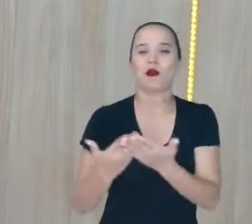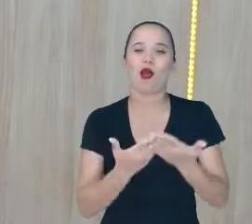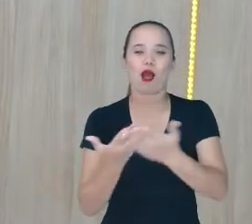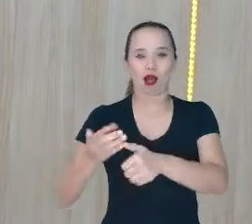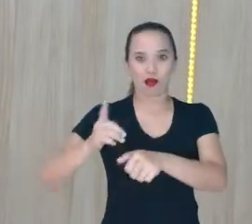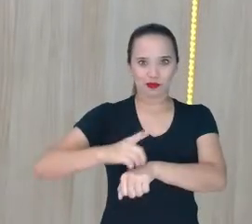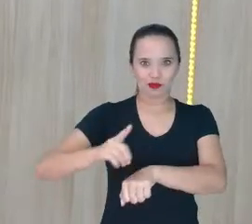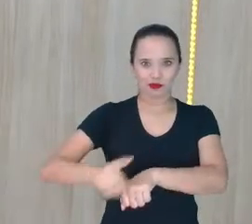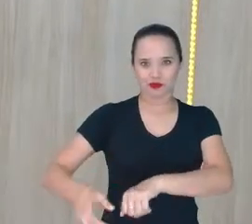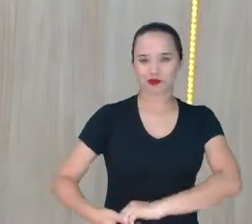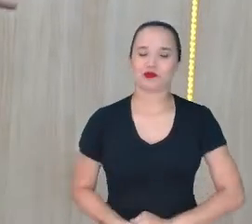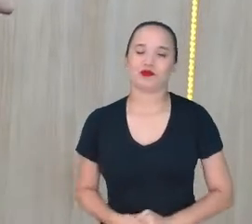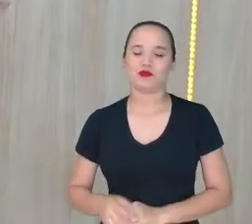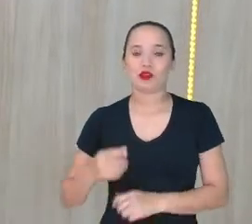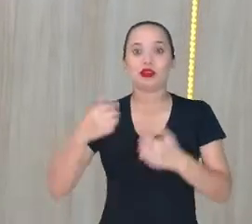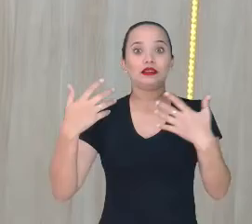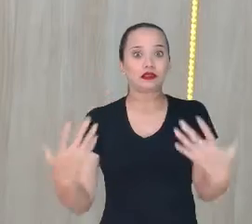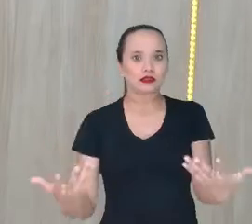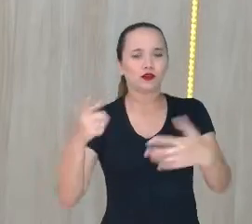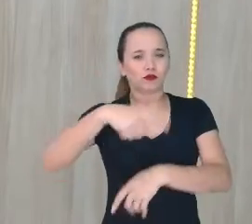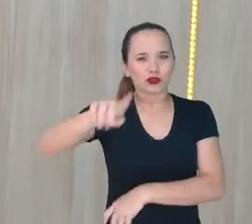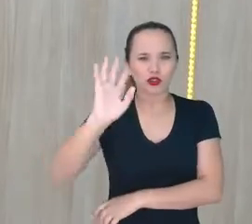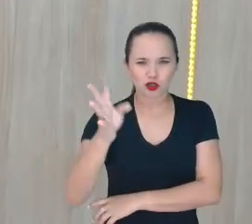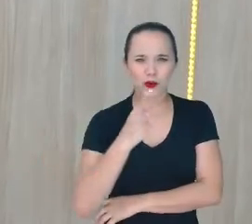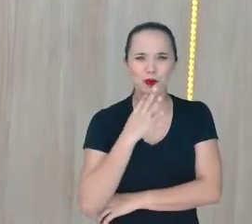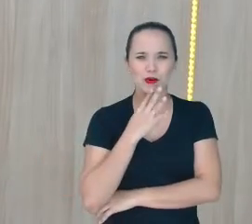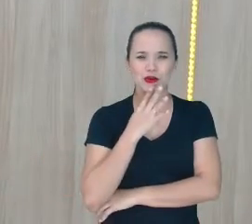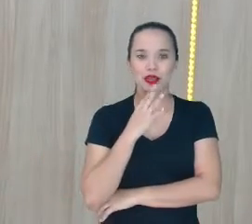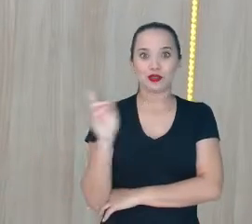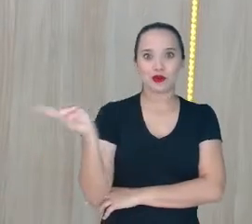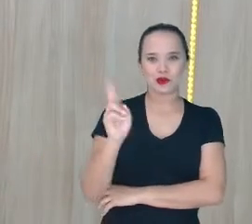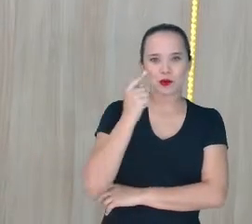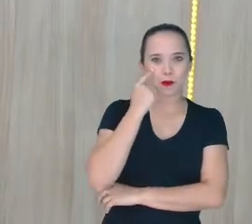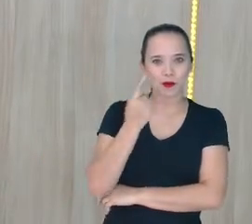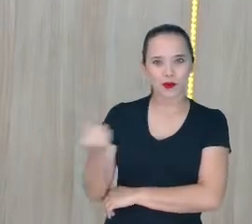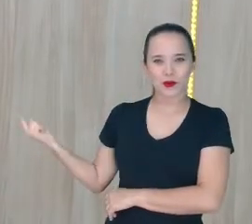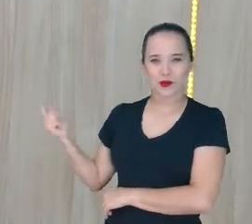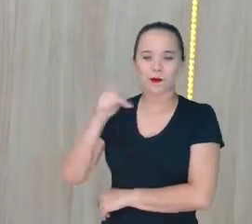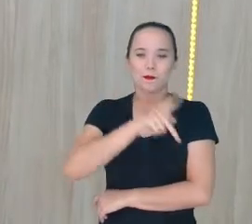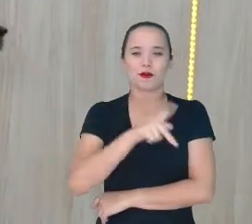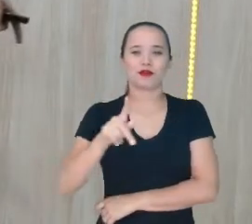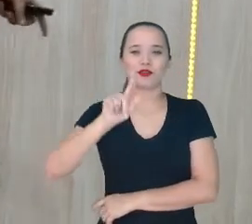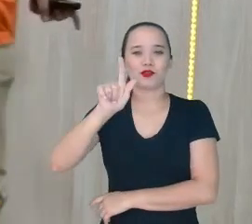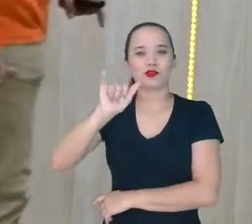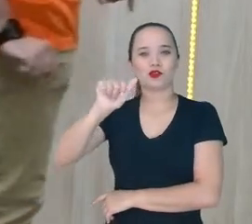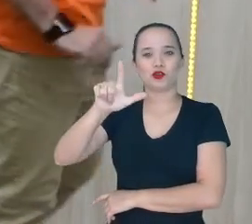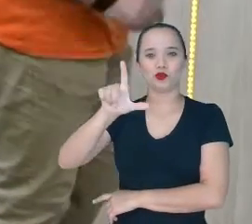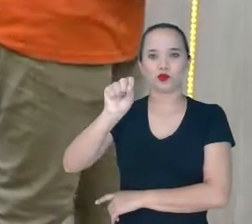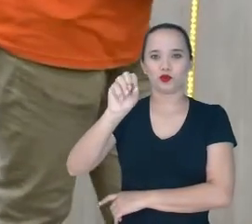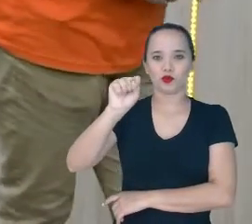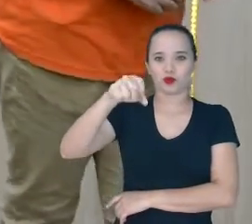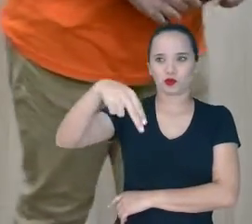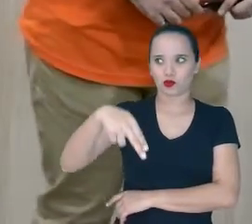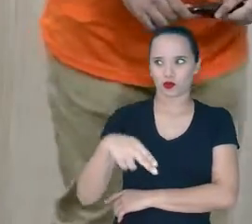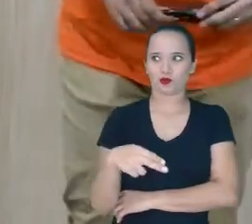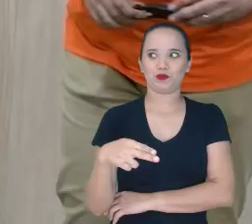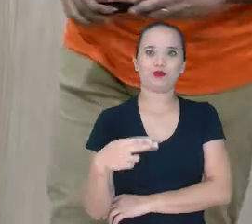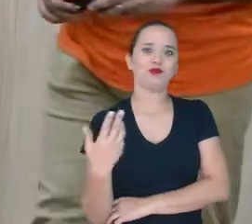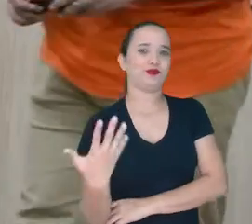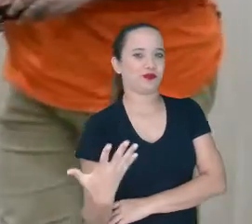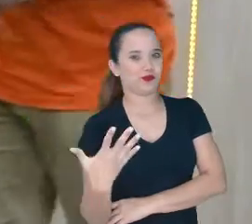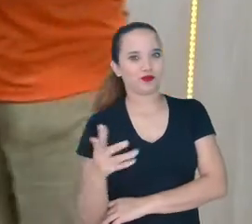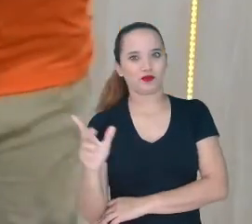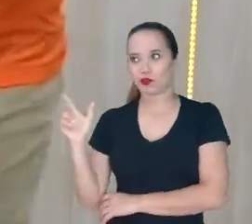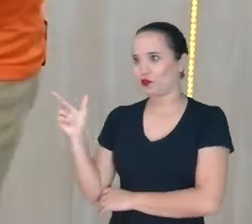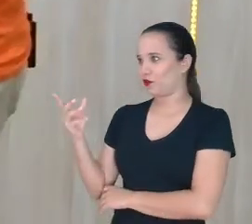vocês, você já conhece né? Quem não conhece, olha o nome dele aqui, professor Gilson Soares Olha o chave